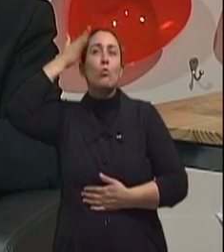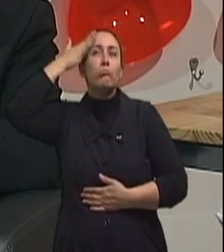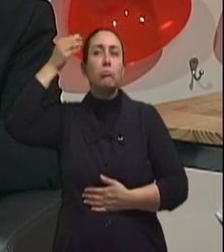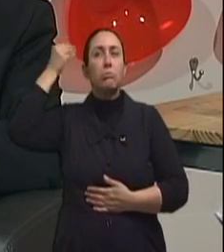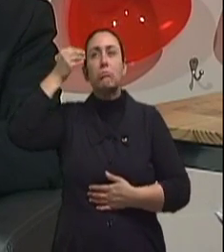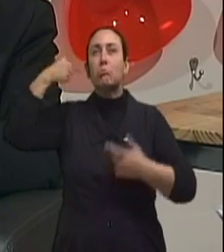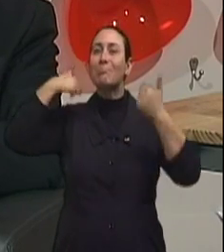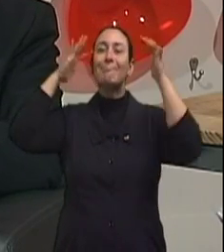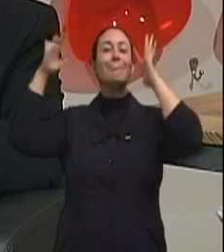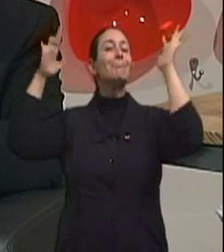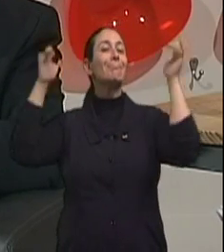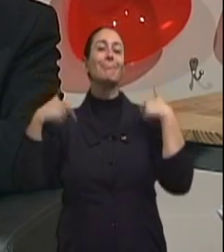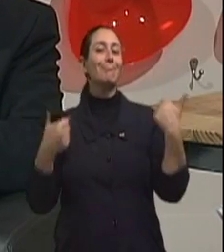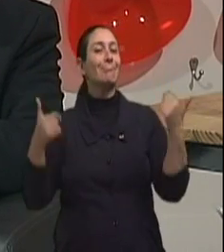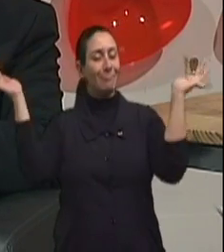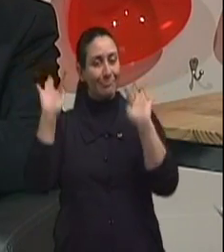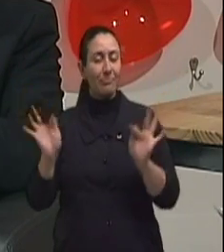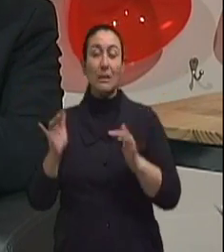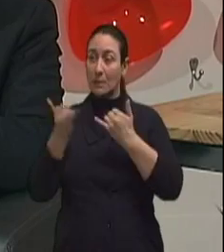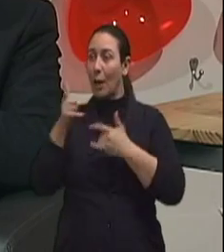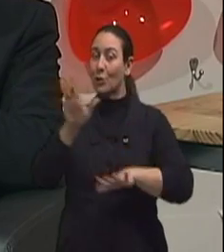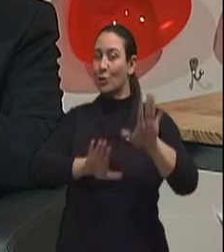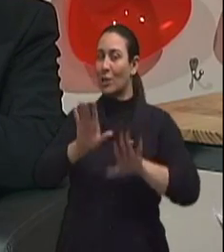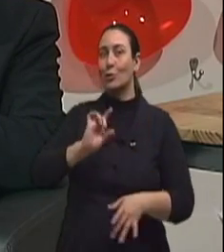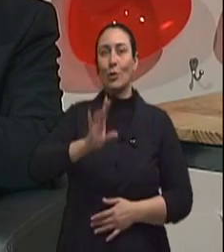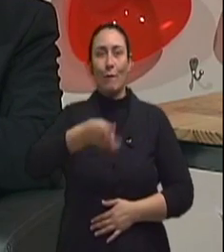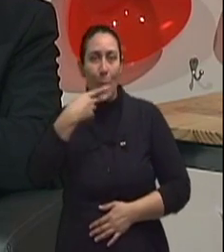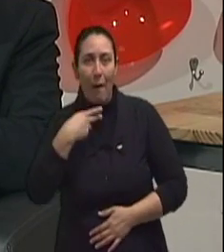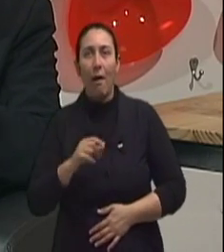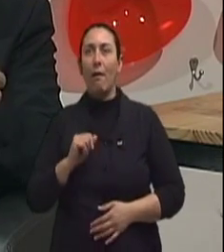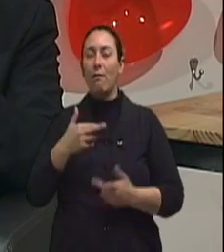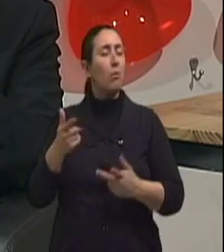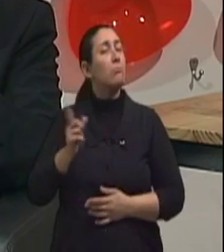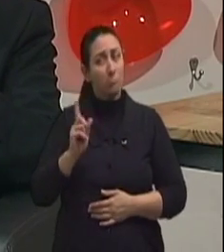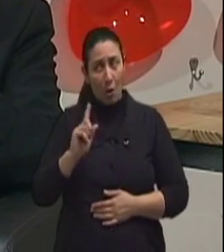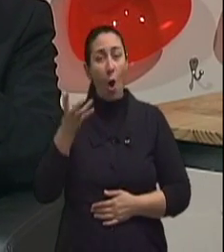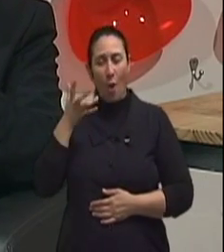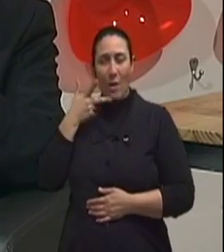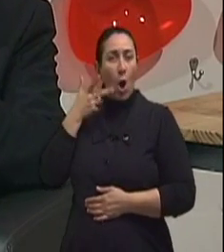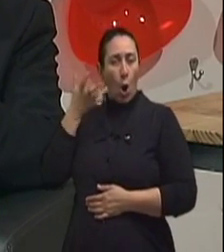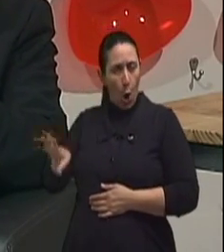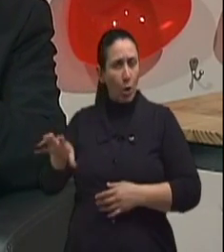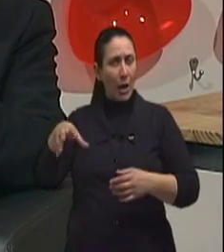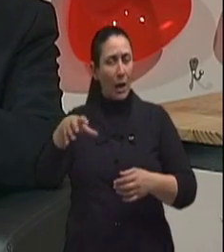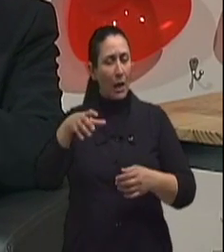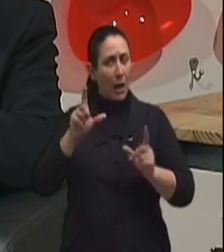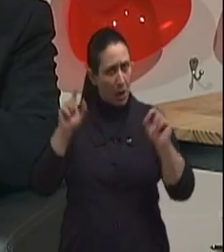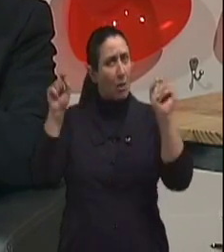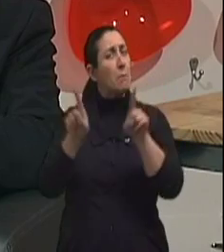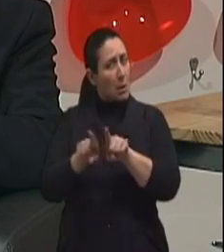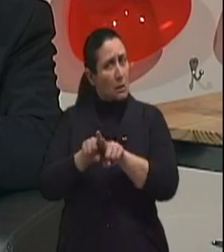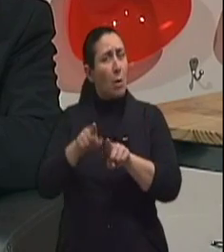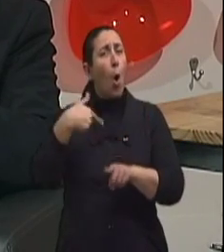essa dieta, não fumar, não traz só proteção contra o câncer. Estamos falando do câncer, mas traz proteção contra